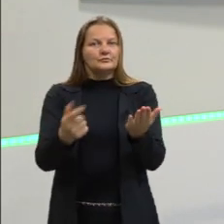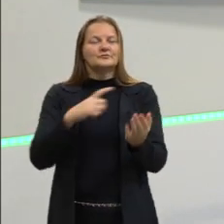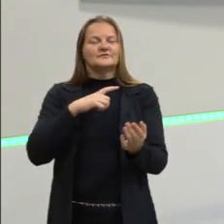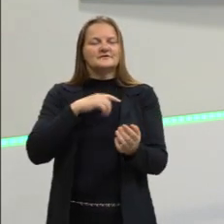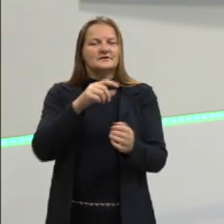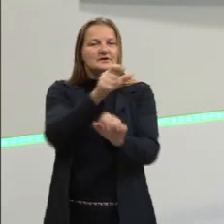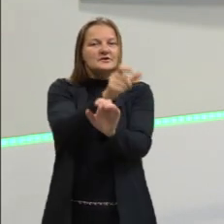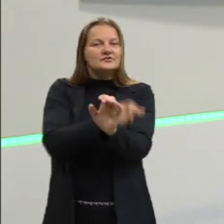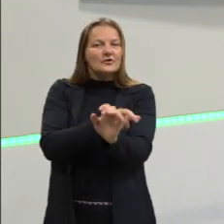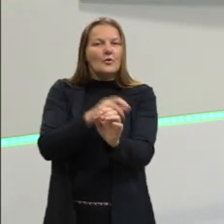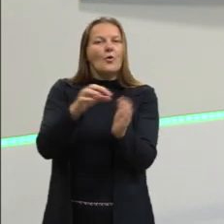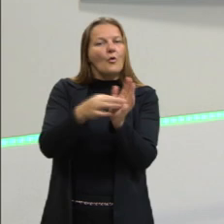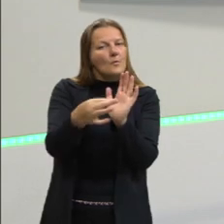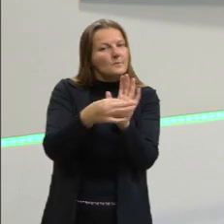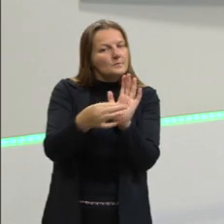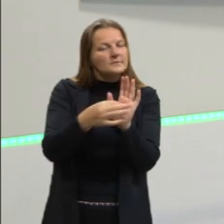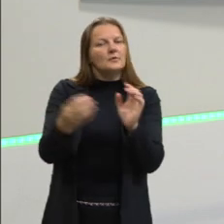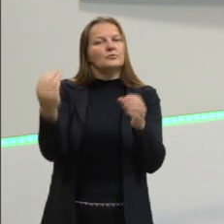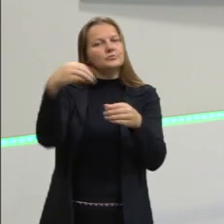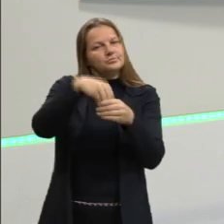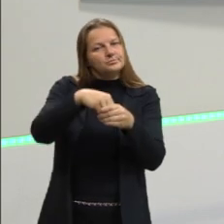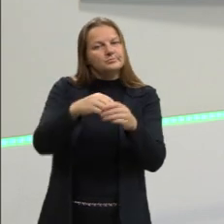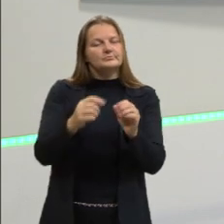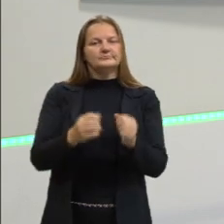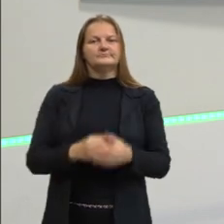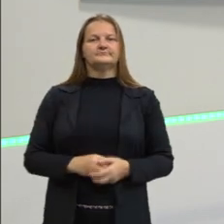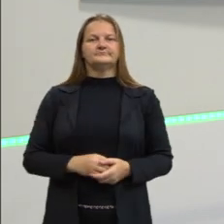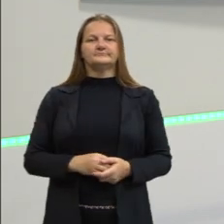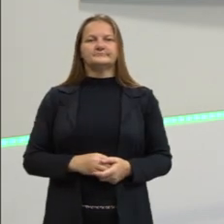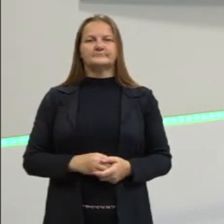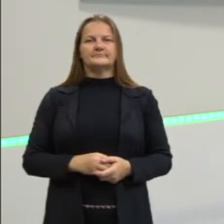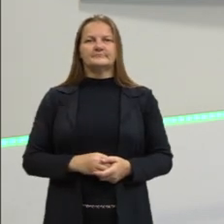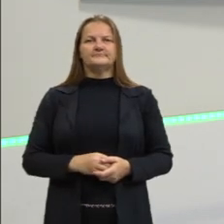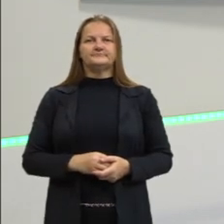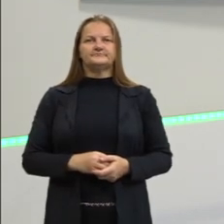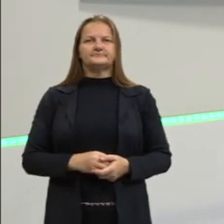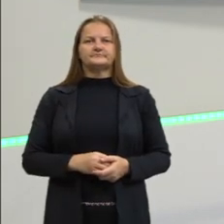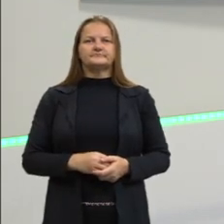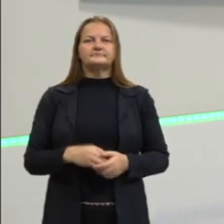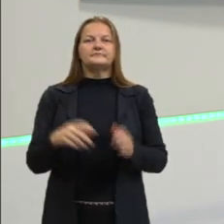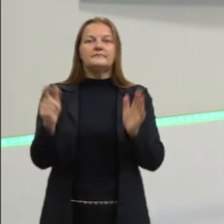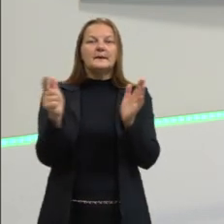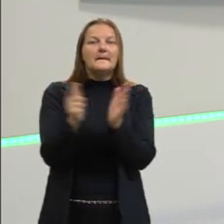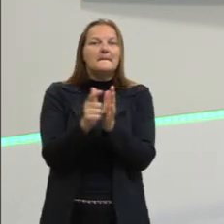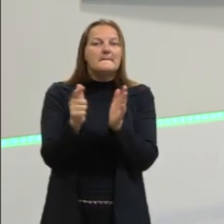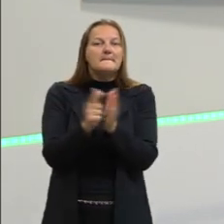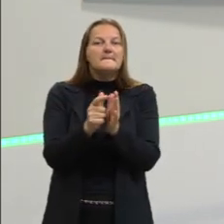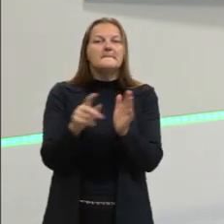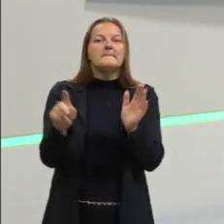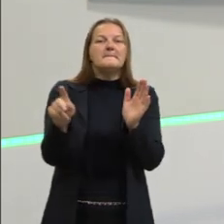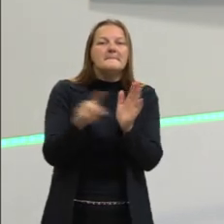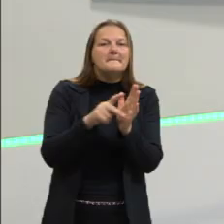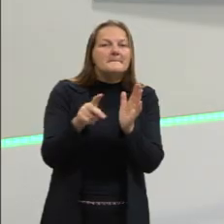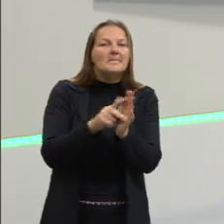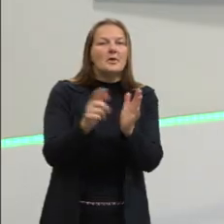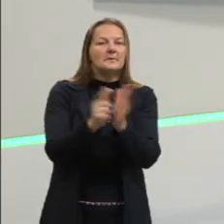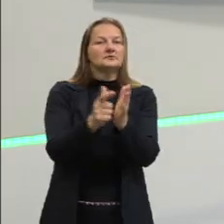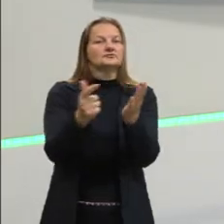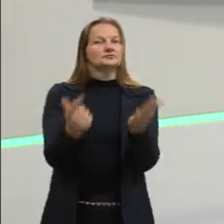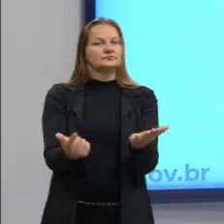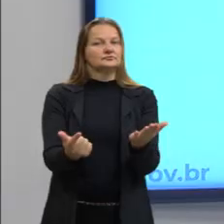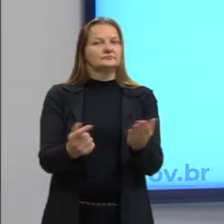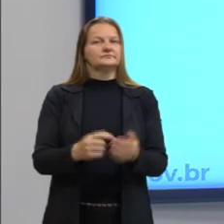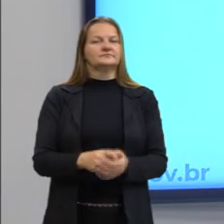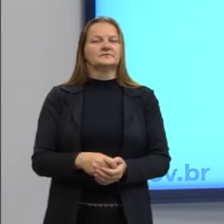vezes vai trazer essa opinião ali dentro, incluído. Que é a opinião do jornal, o ponto de vista do jornal. Já